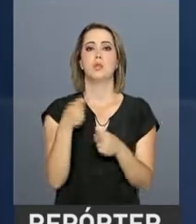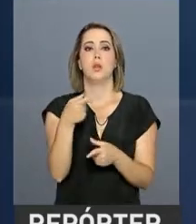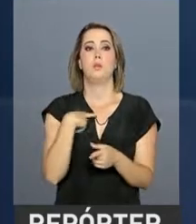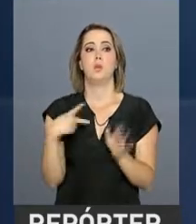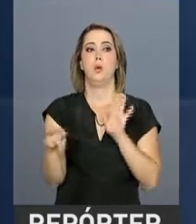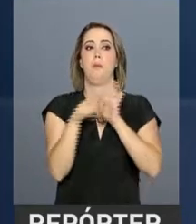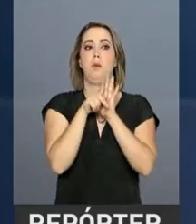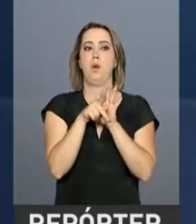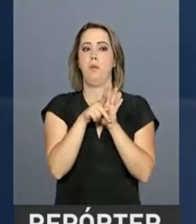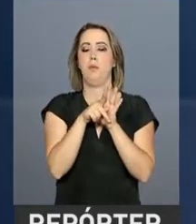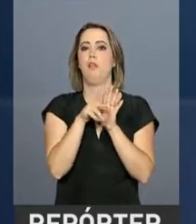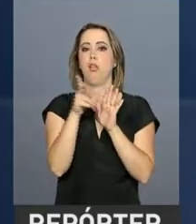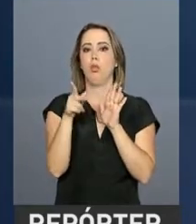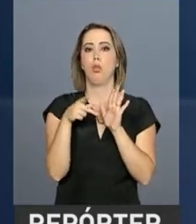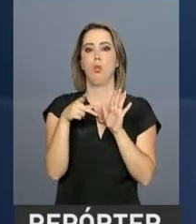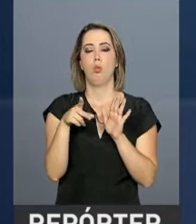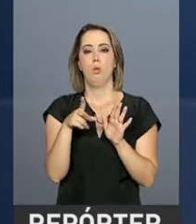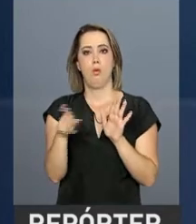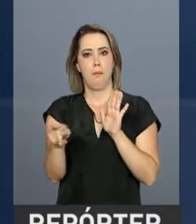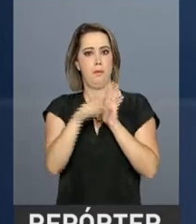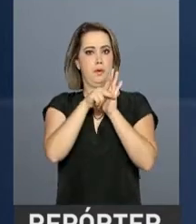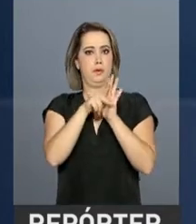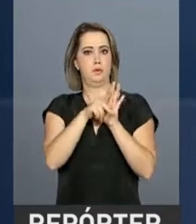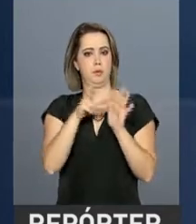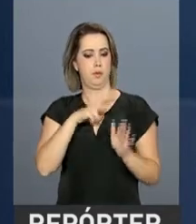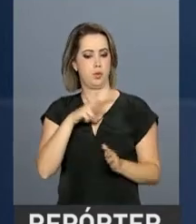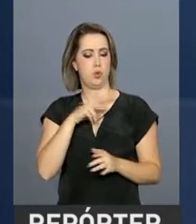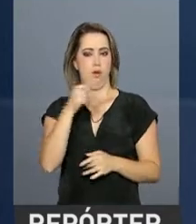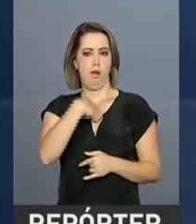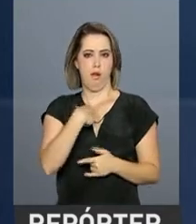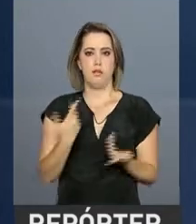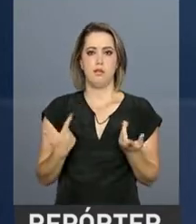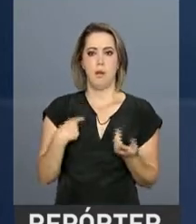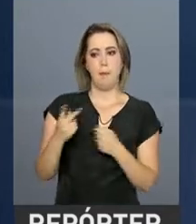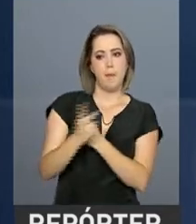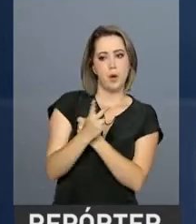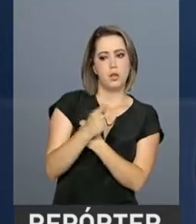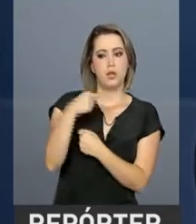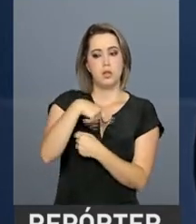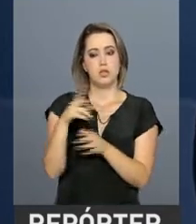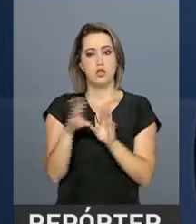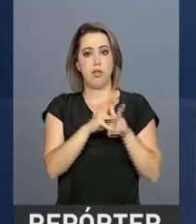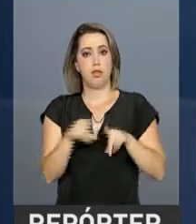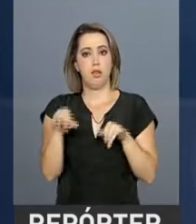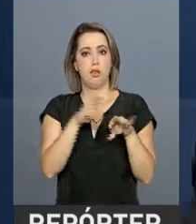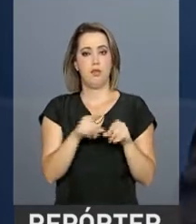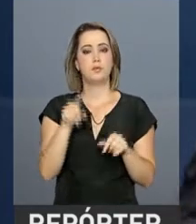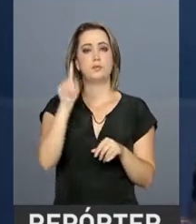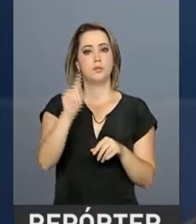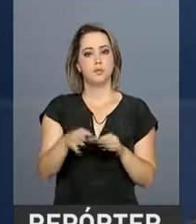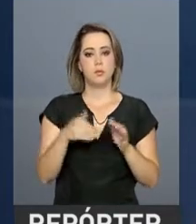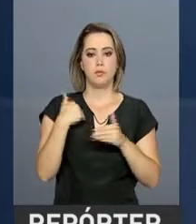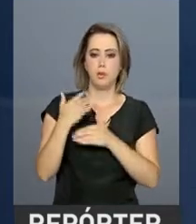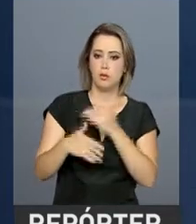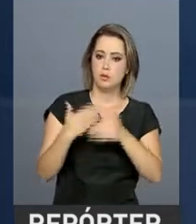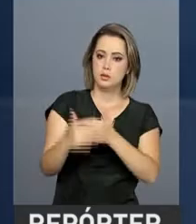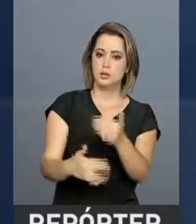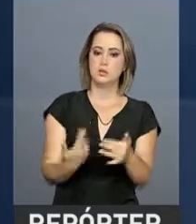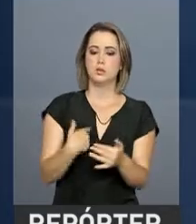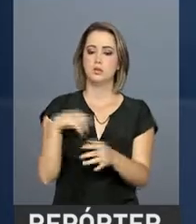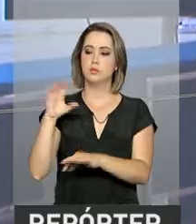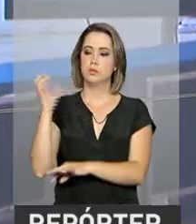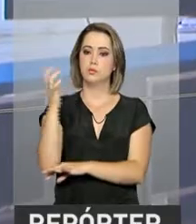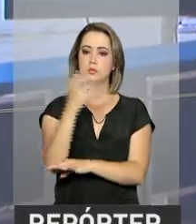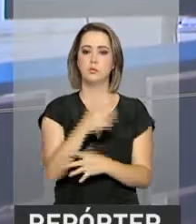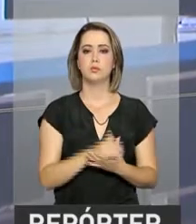tem título, passa a proteger a sua propriedade. E, protegendo a sua propriedade na região amazônica, ele está conservando o meio